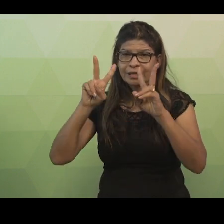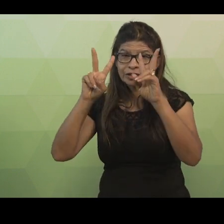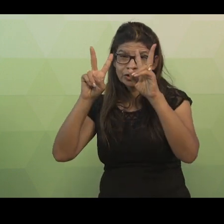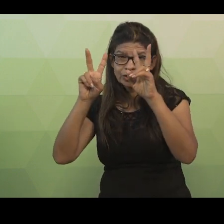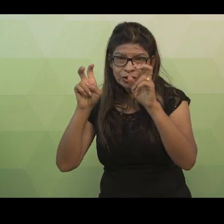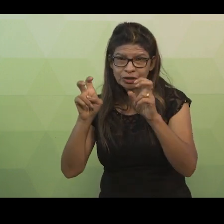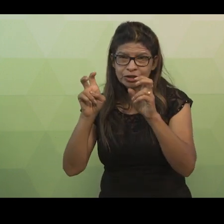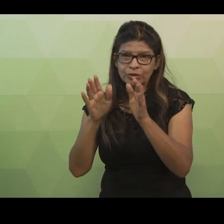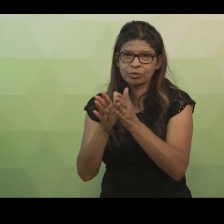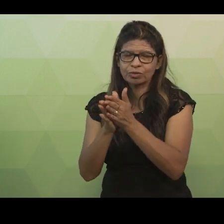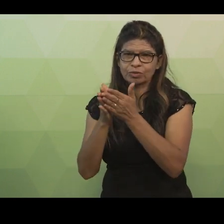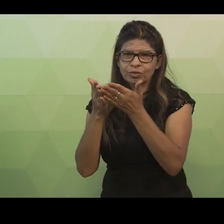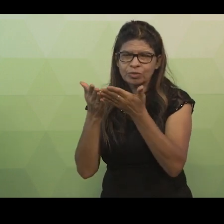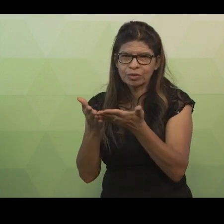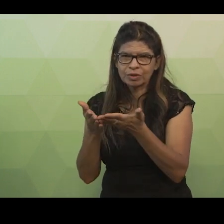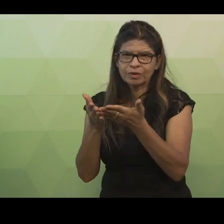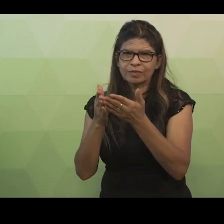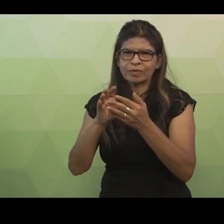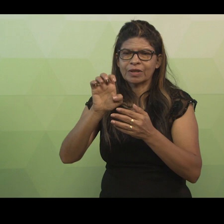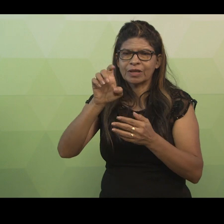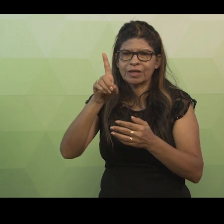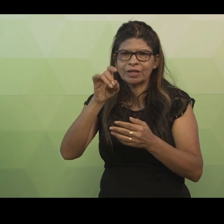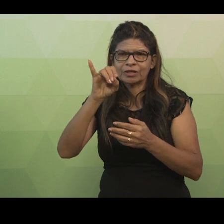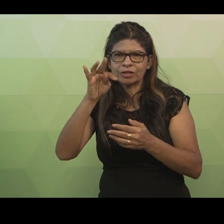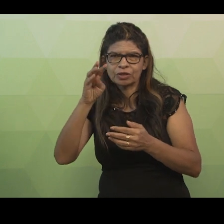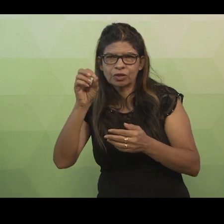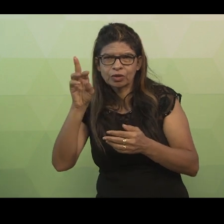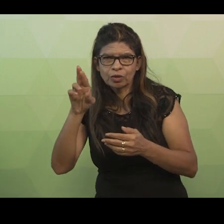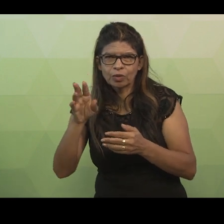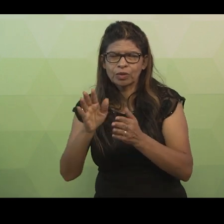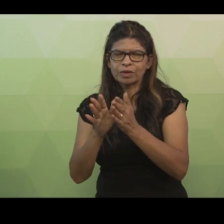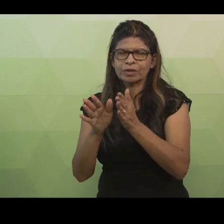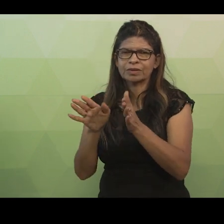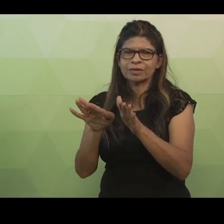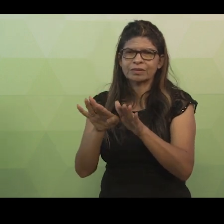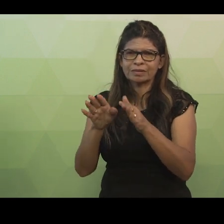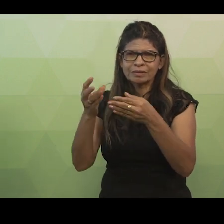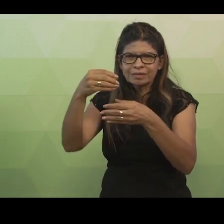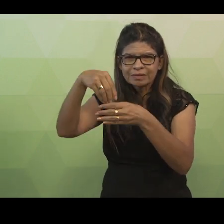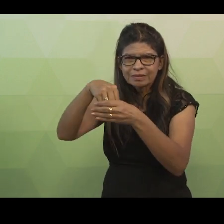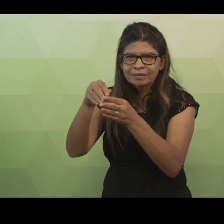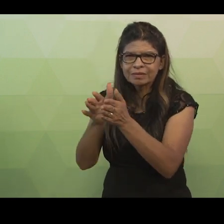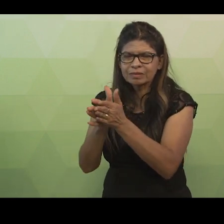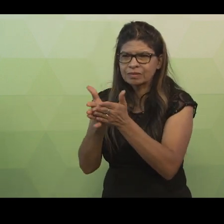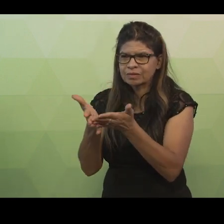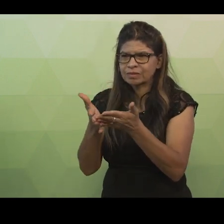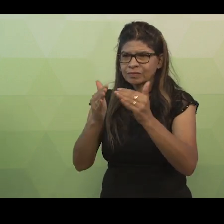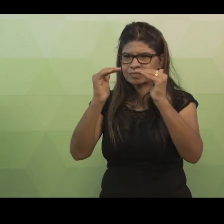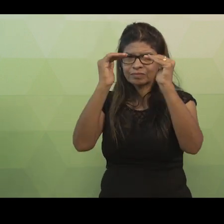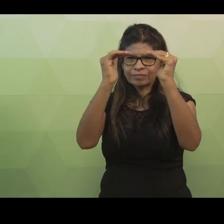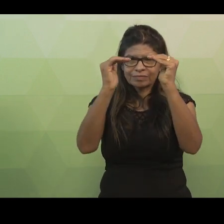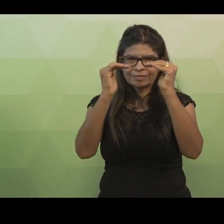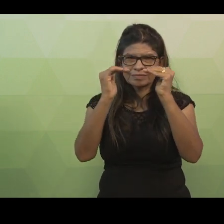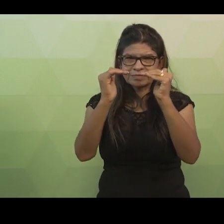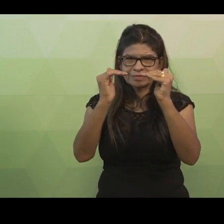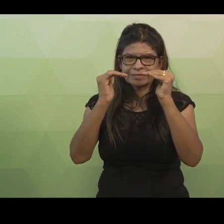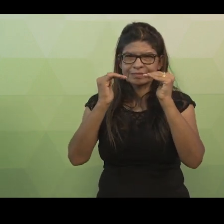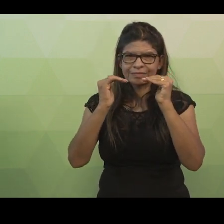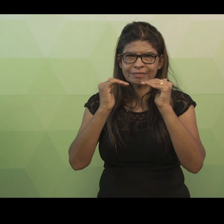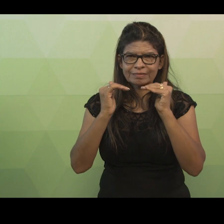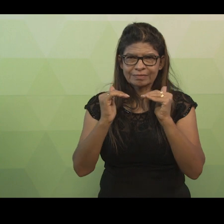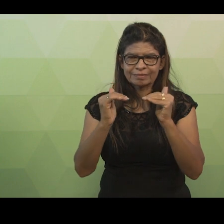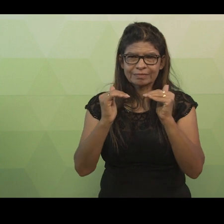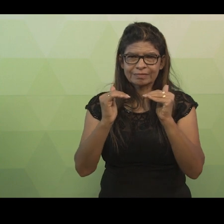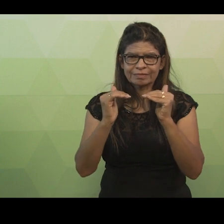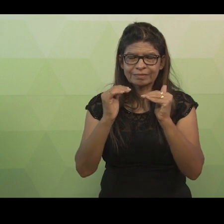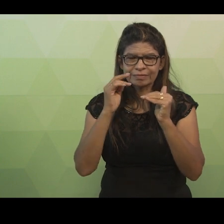deverá ser disponível para empréstimo ou emprestado. Na terceira linha da classe, podemos visualizar as